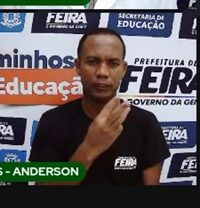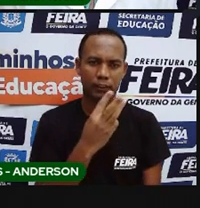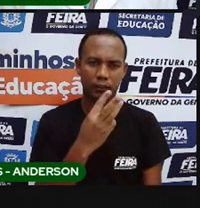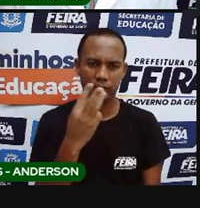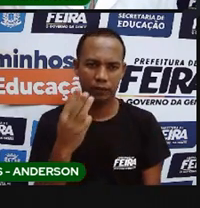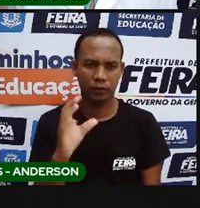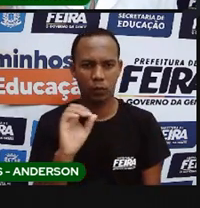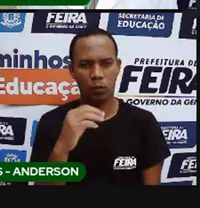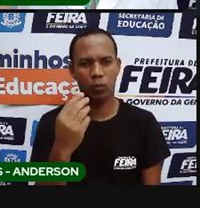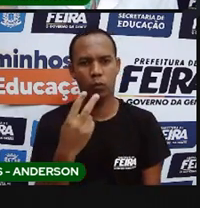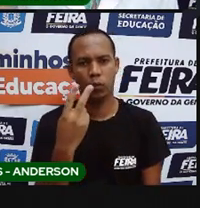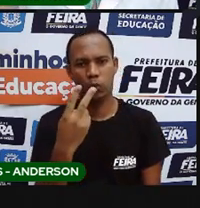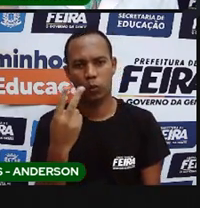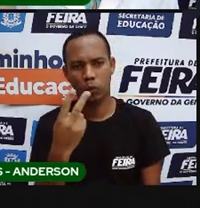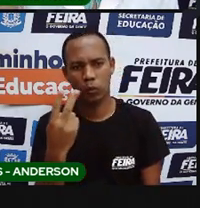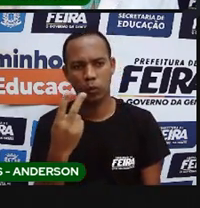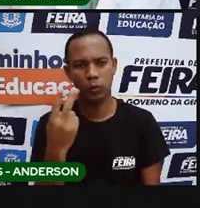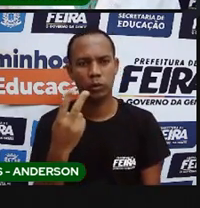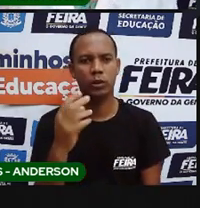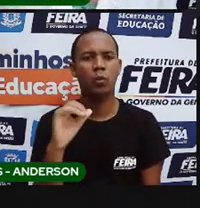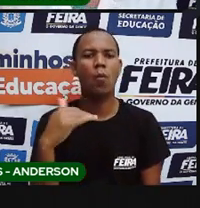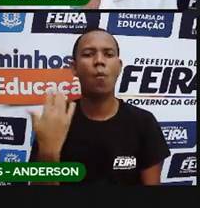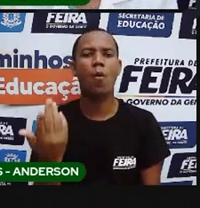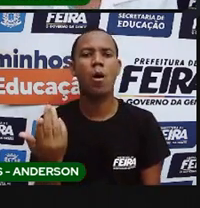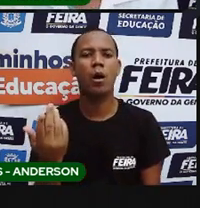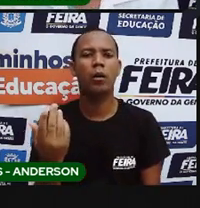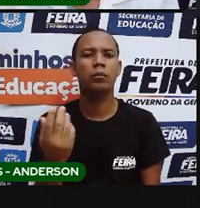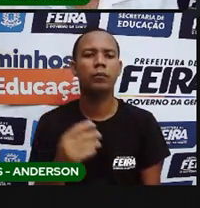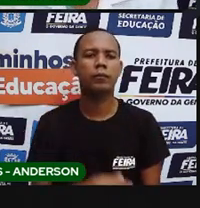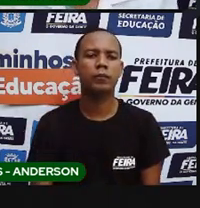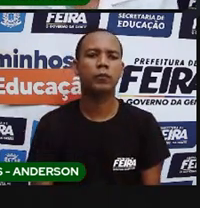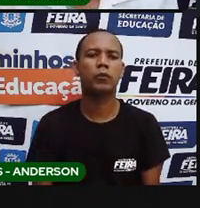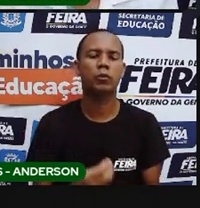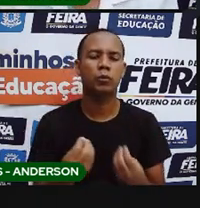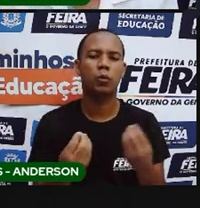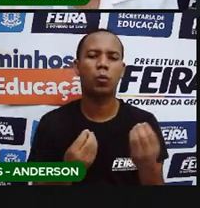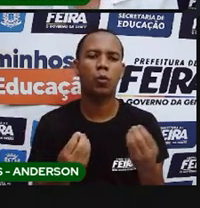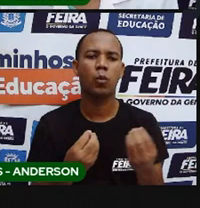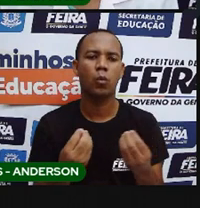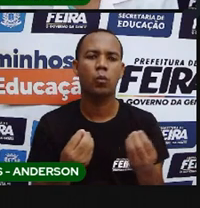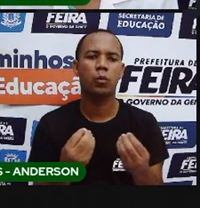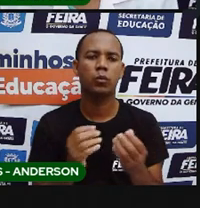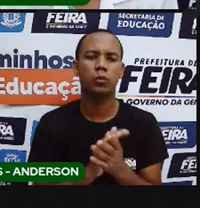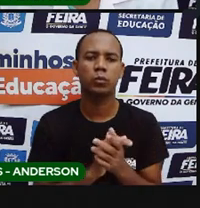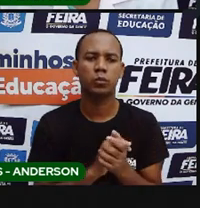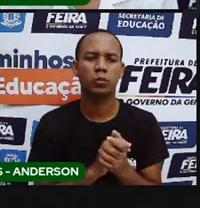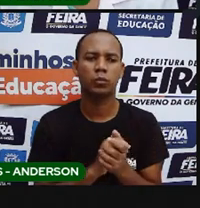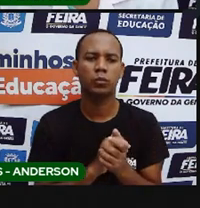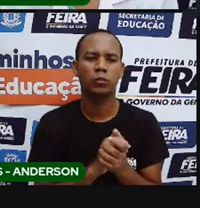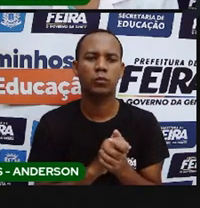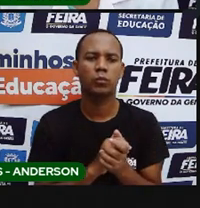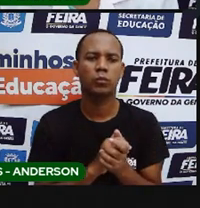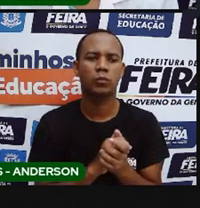é de 2 em 2? Então, vai ficar aí, ó, o questionamento para vocês. Como é eu posso completar aqui essa sequência?